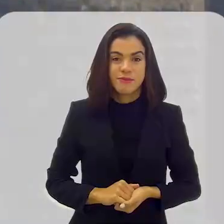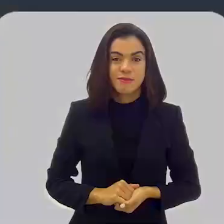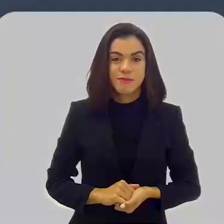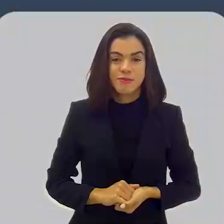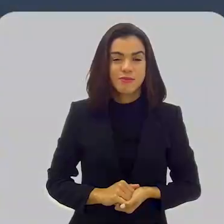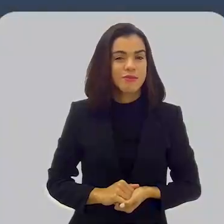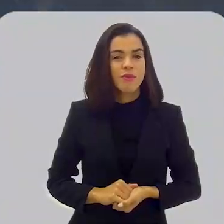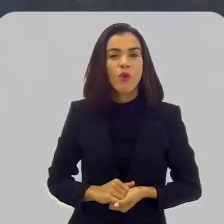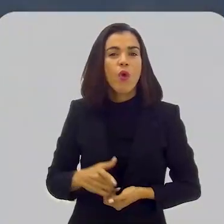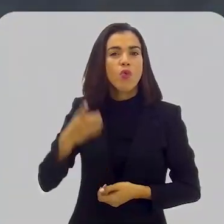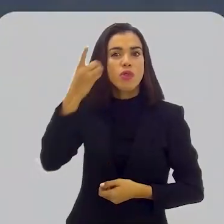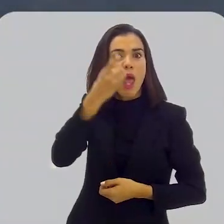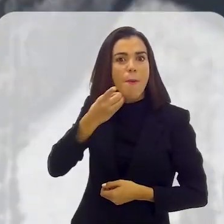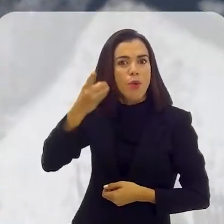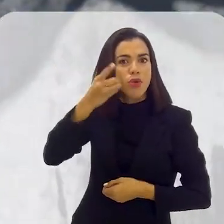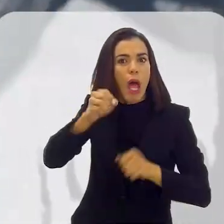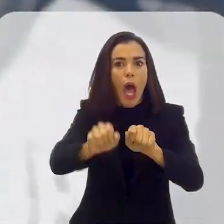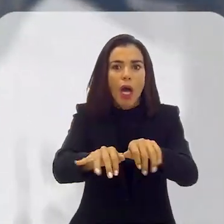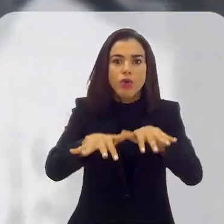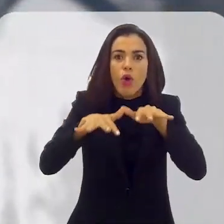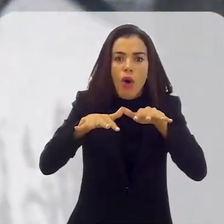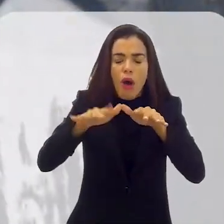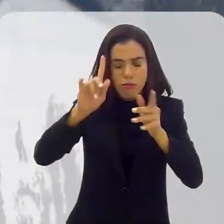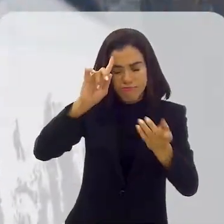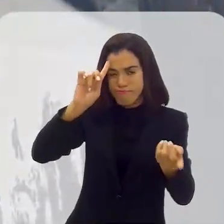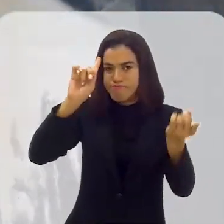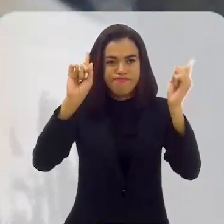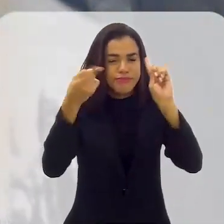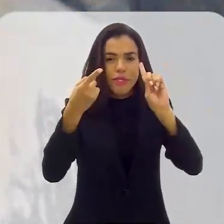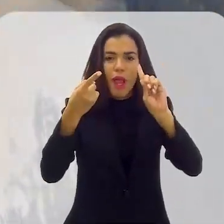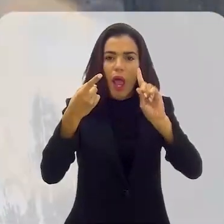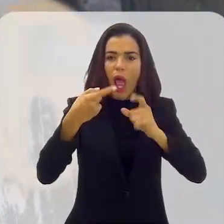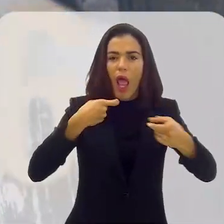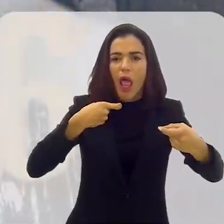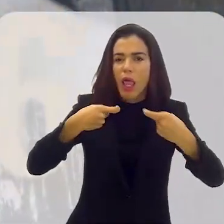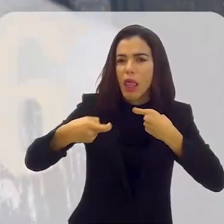Um deputado constituinte que virou guerrilheiro